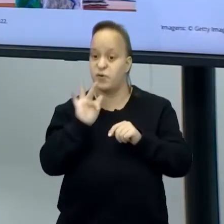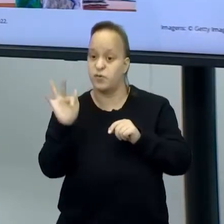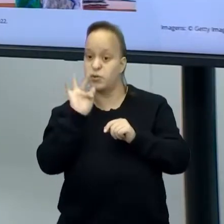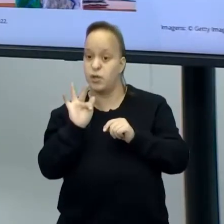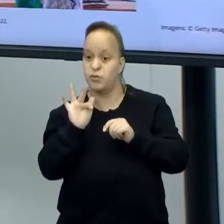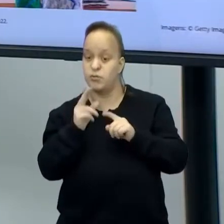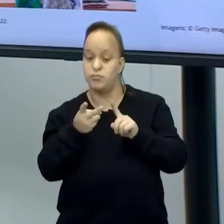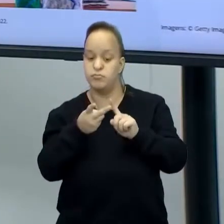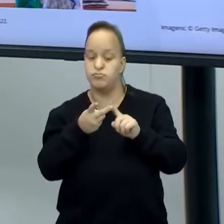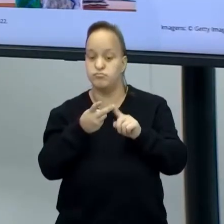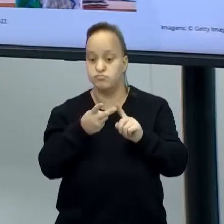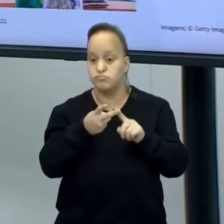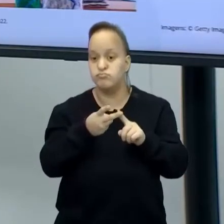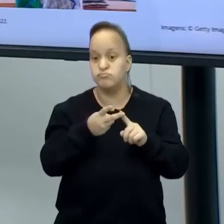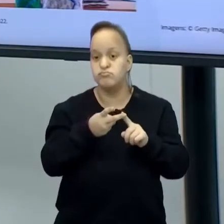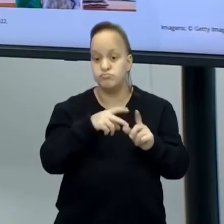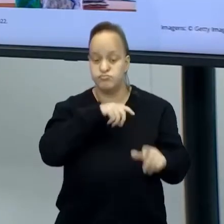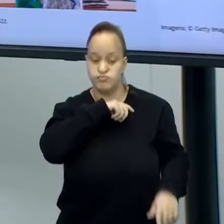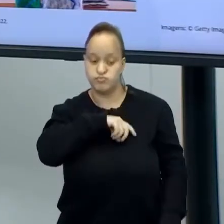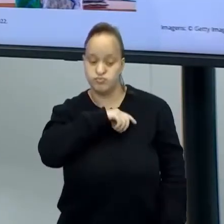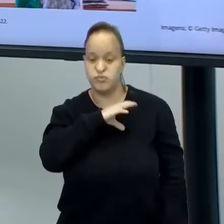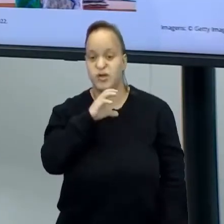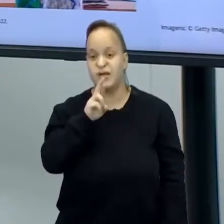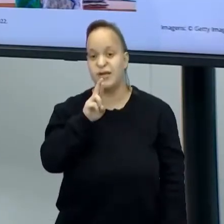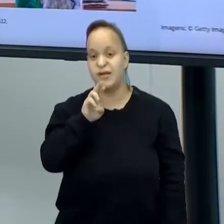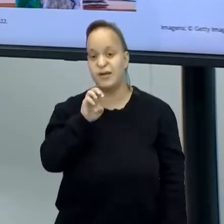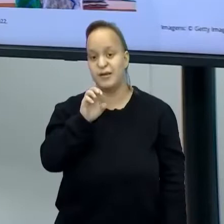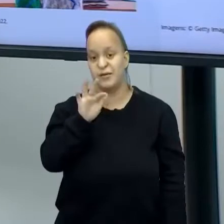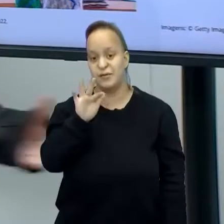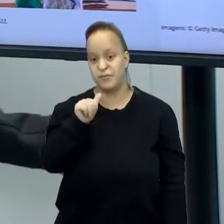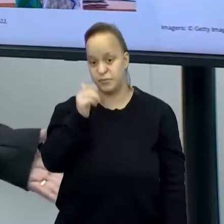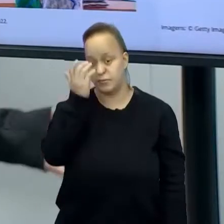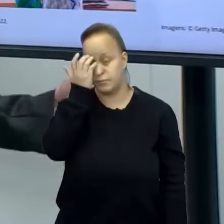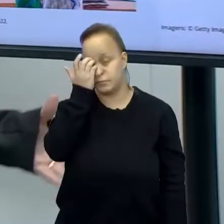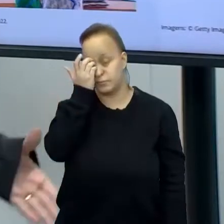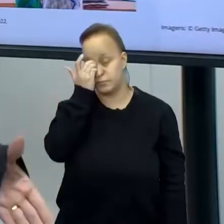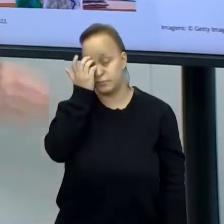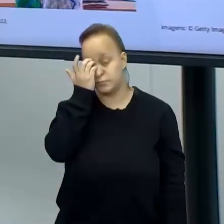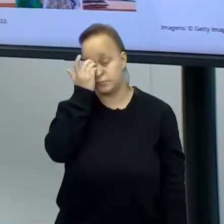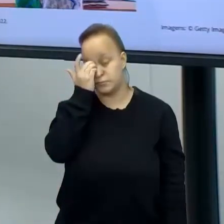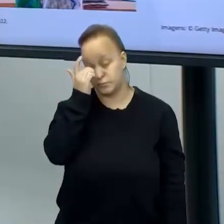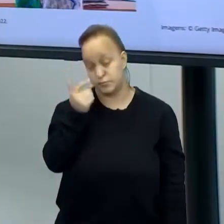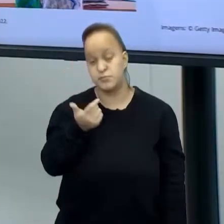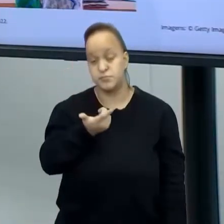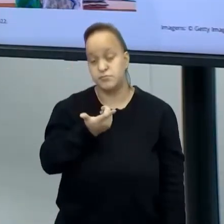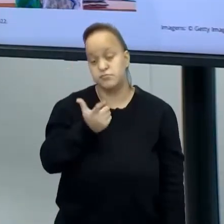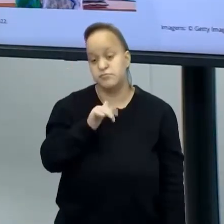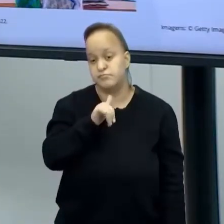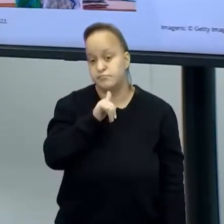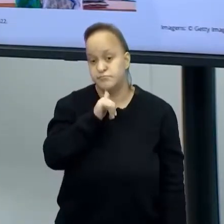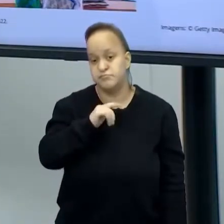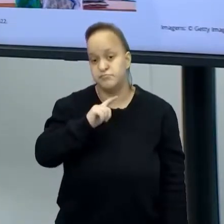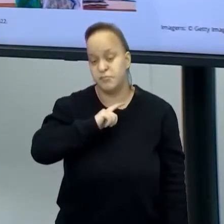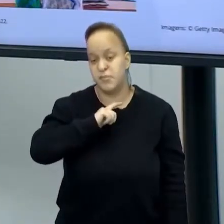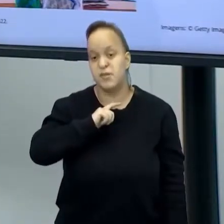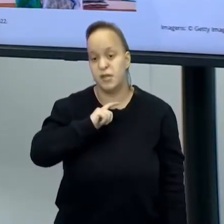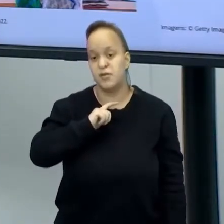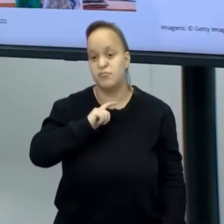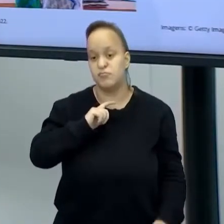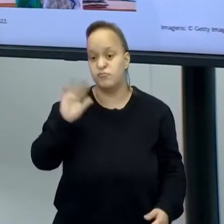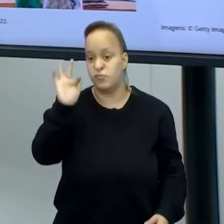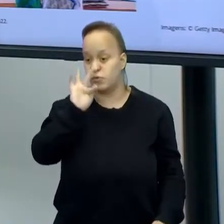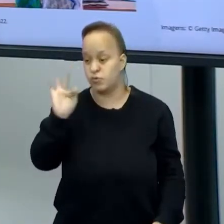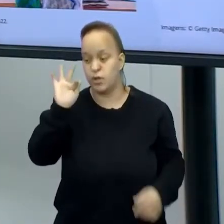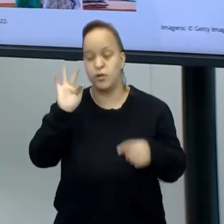ser um designer. Existe faculdade de design? Existe. Design de um monte de coisa. Algumas delas eu vou apresentar aqui para